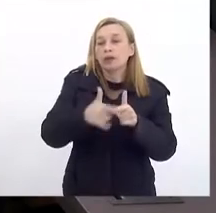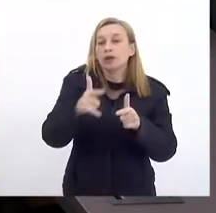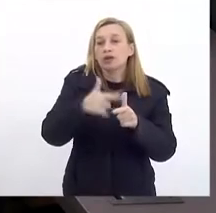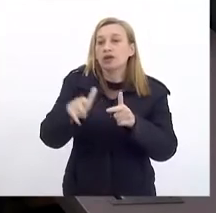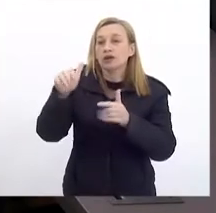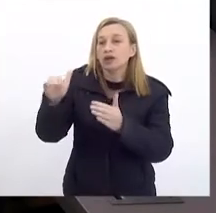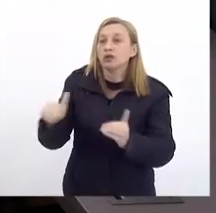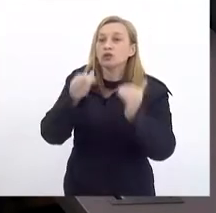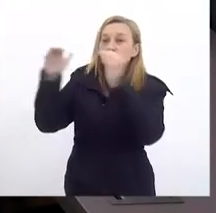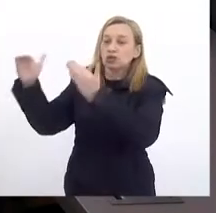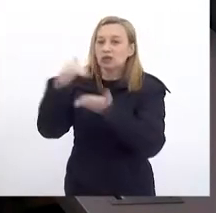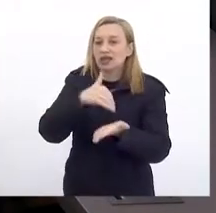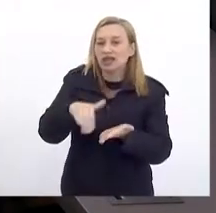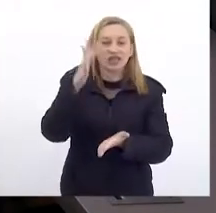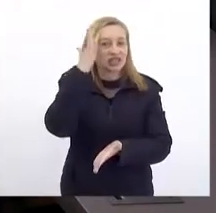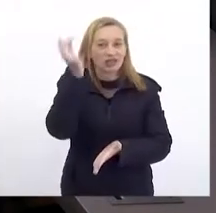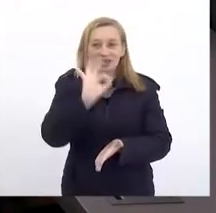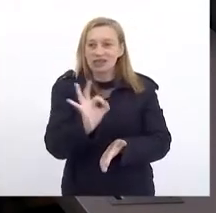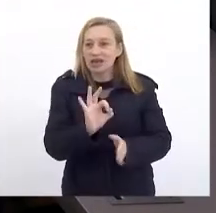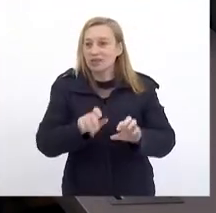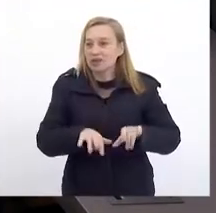subsecretário Que não sabia operar